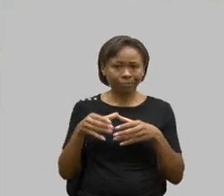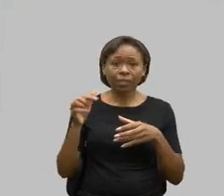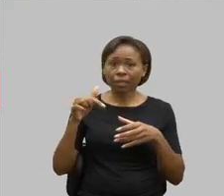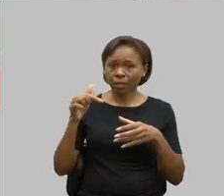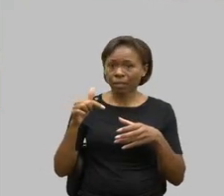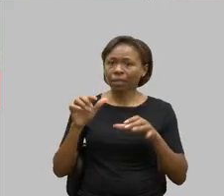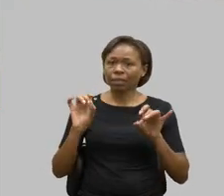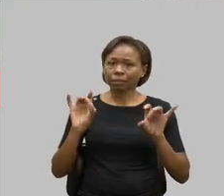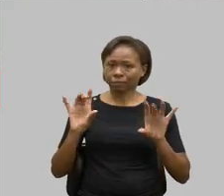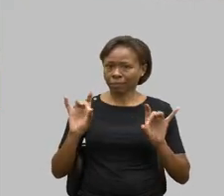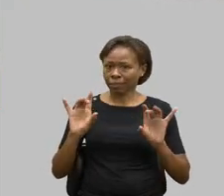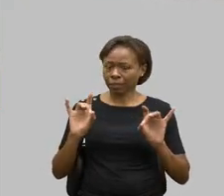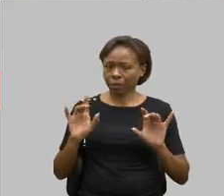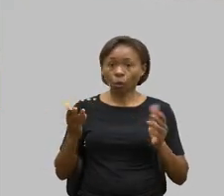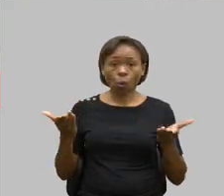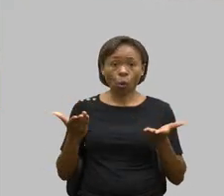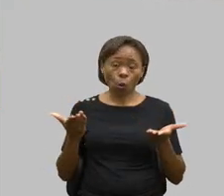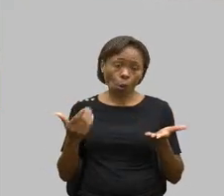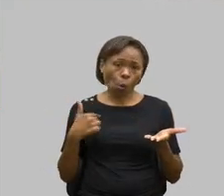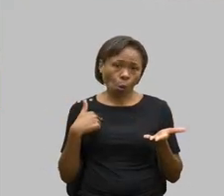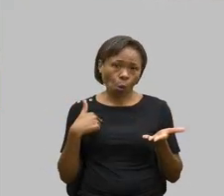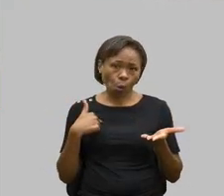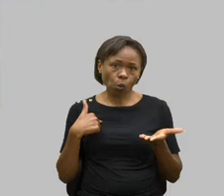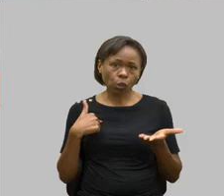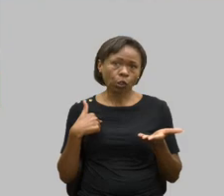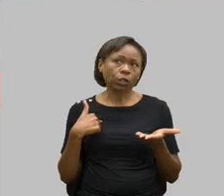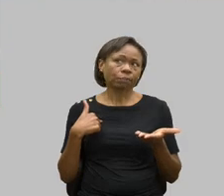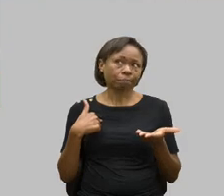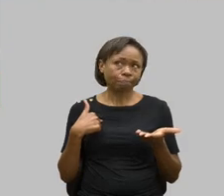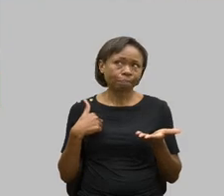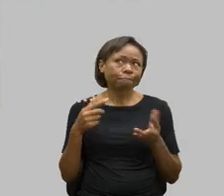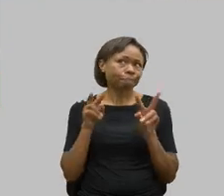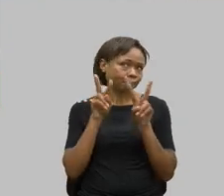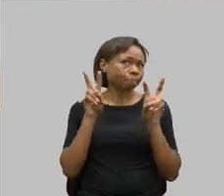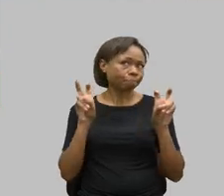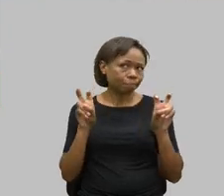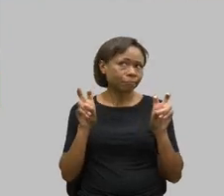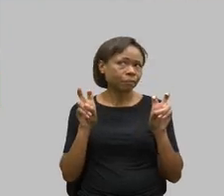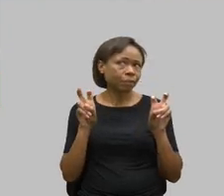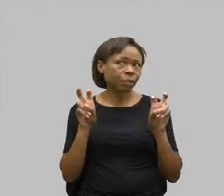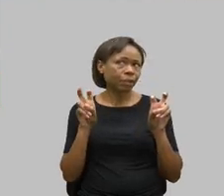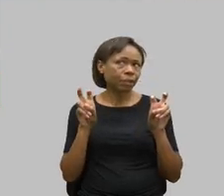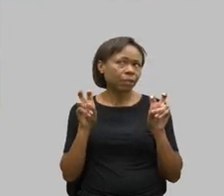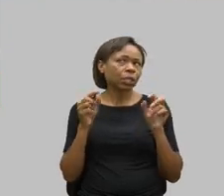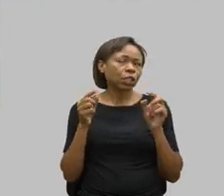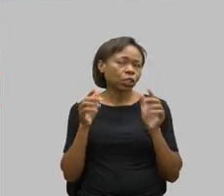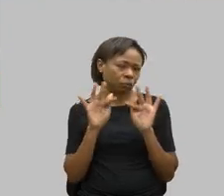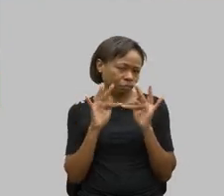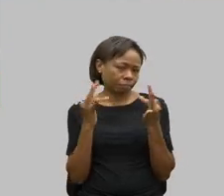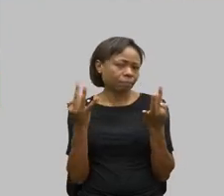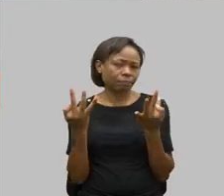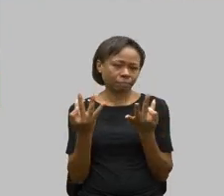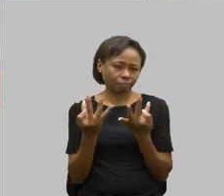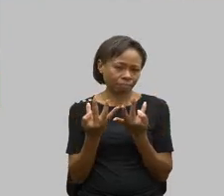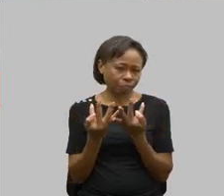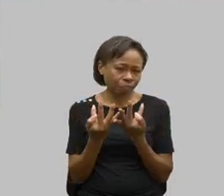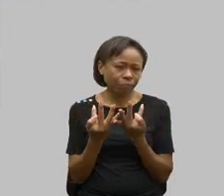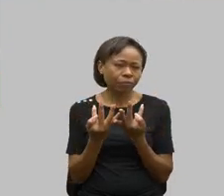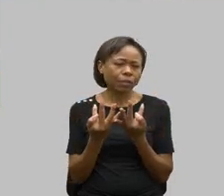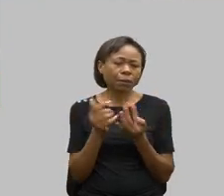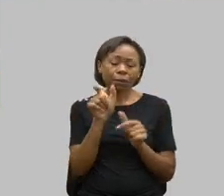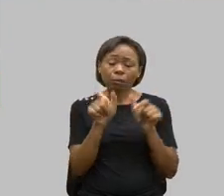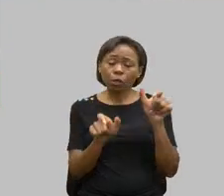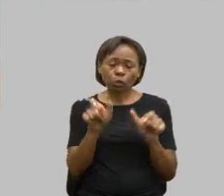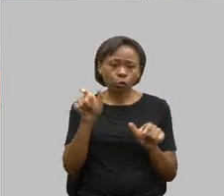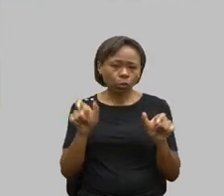hoje o assunto, então, em tela, fala de familiares, sobre pessoas com deficiências,